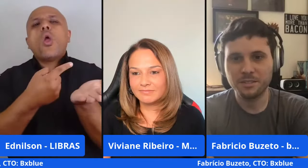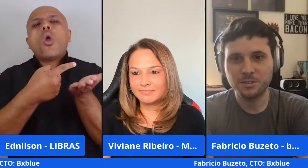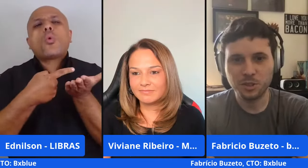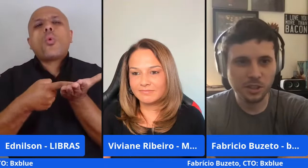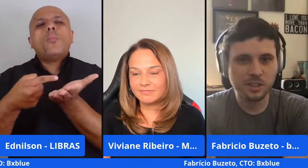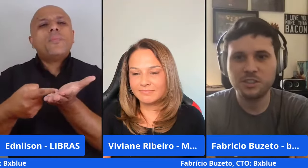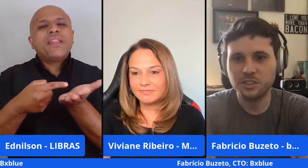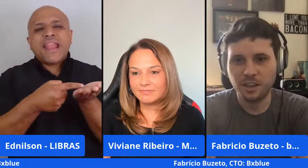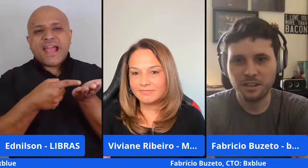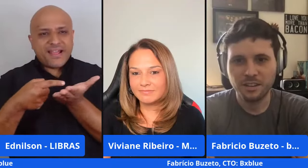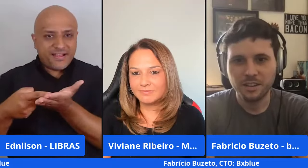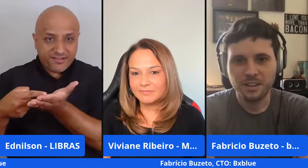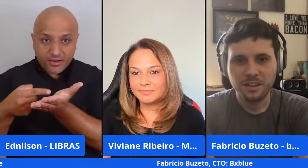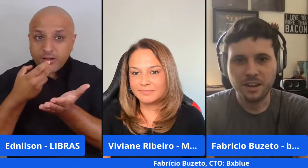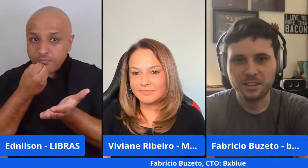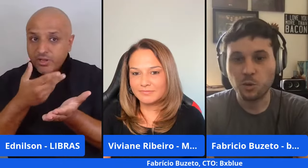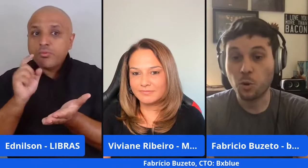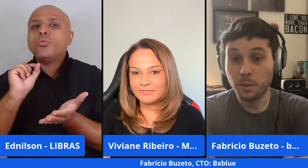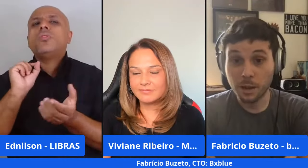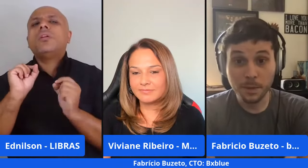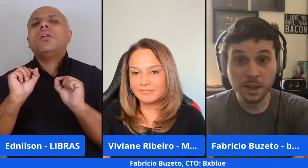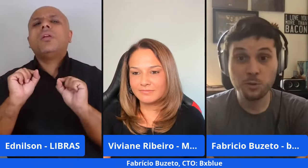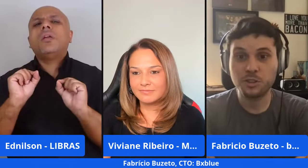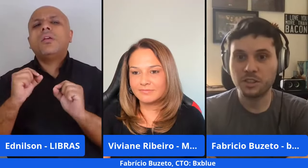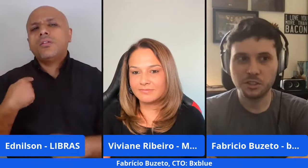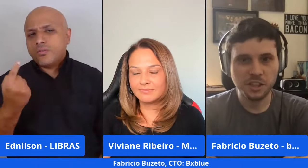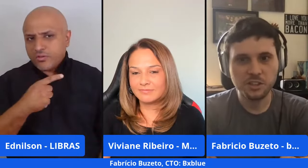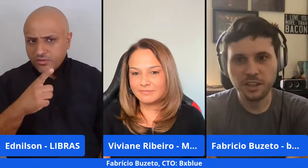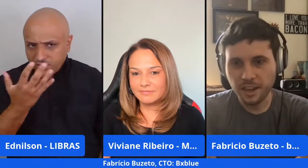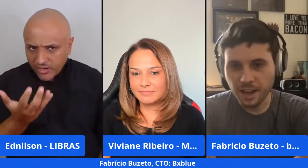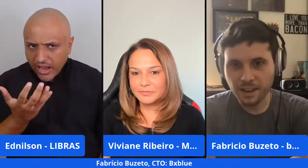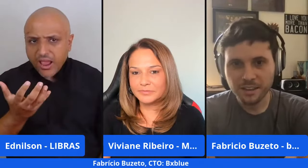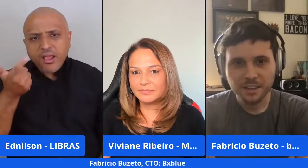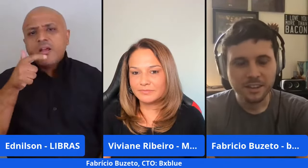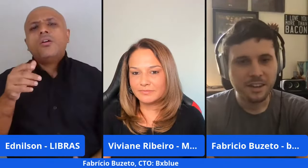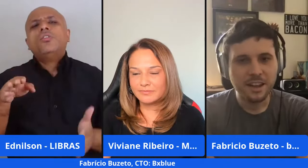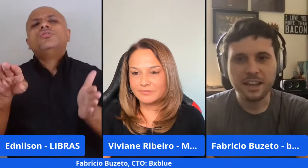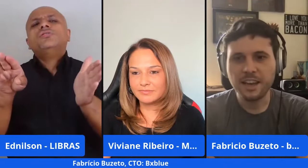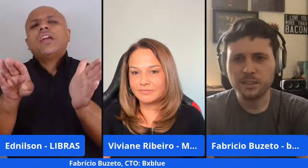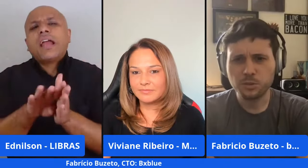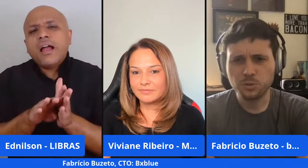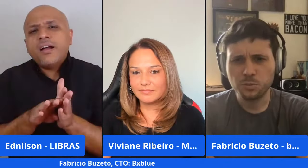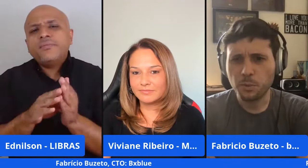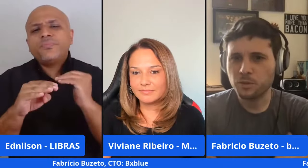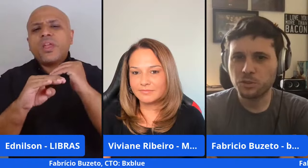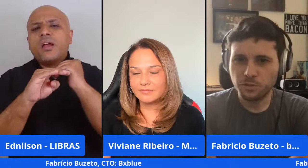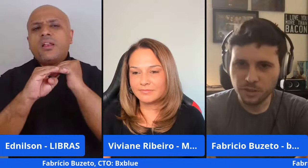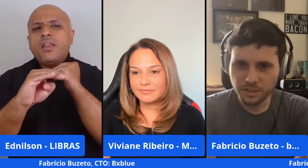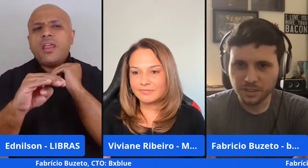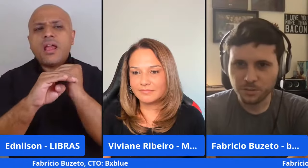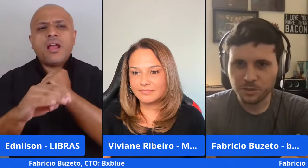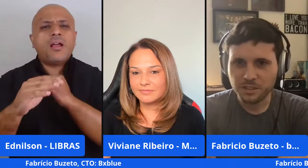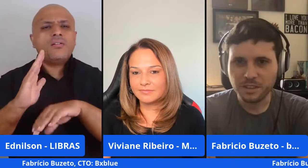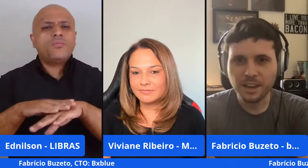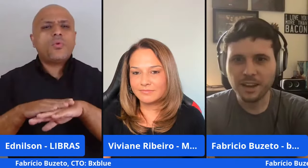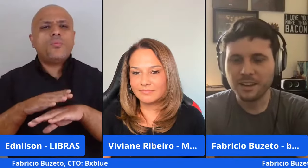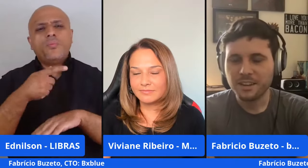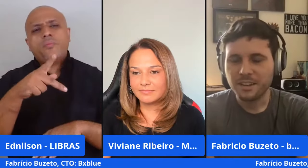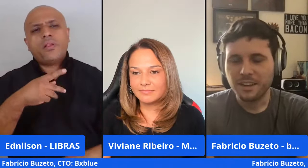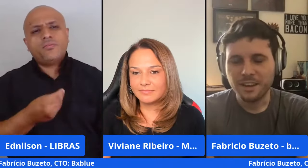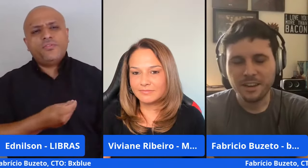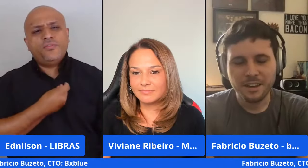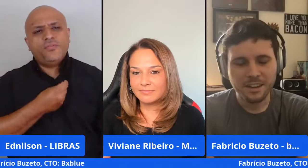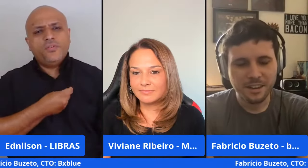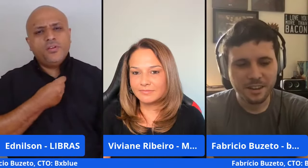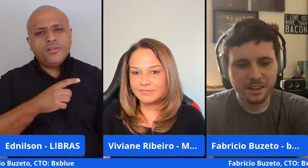bem o que a gente quer então combinar bem aonde que a gente quer chegar alinhar isso com o momento de vida que você está